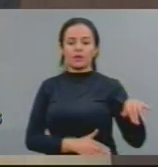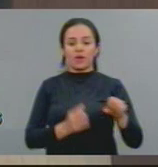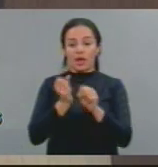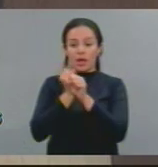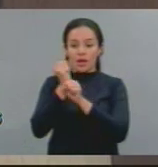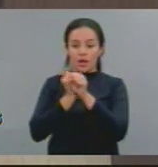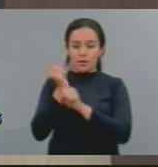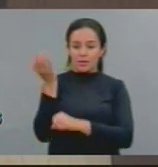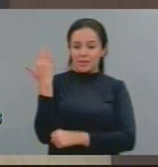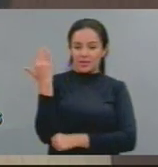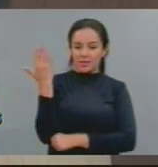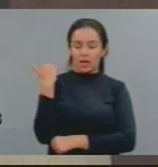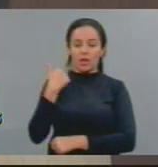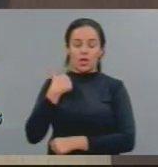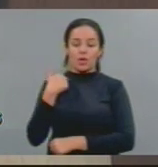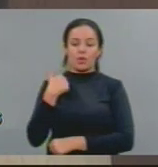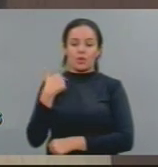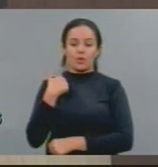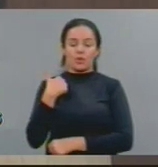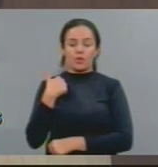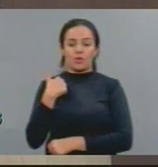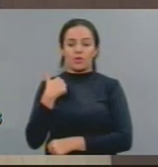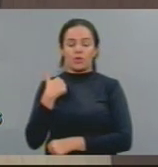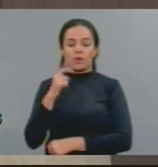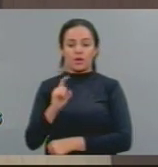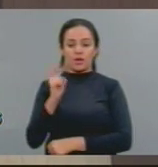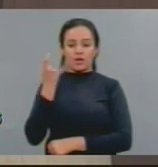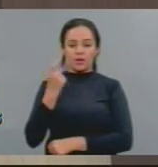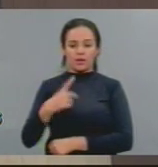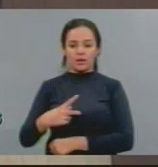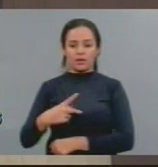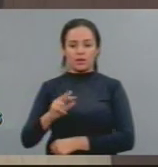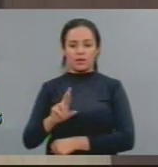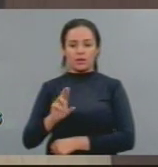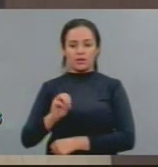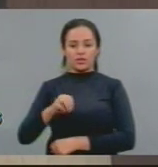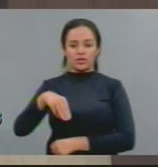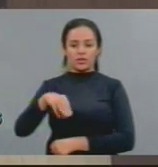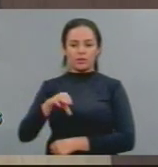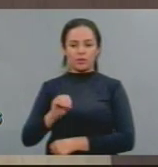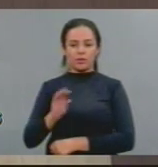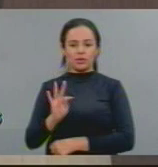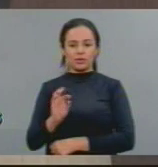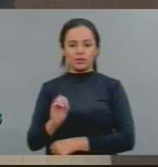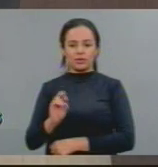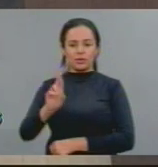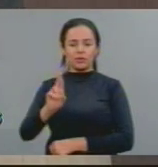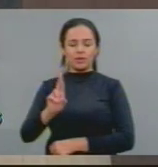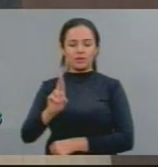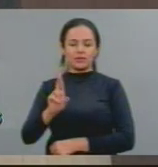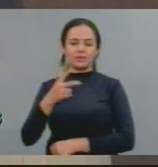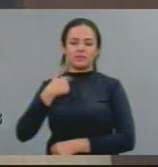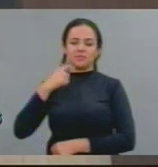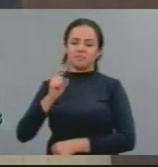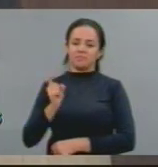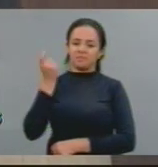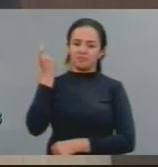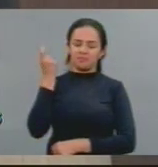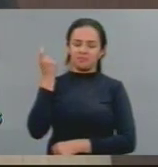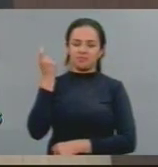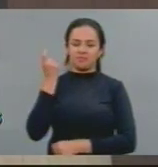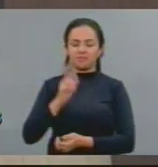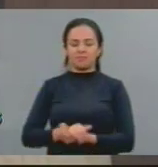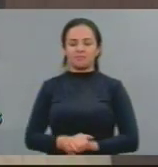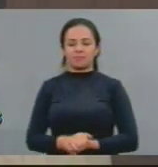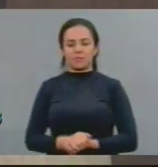verdade, fui promotor do Tribunal da Terra. Sei que o companheiro